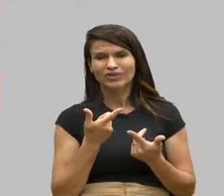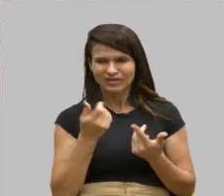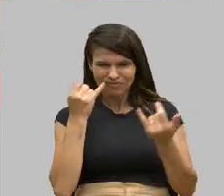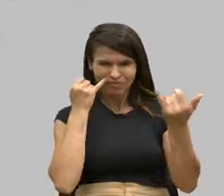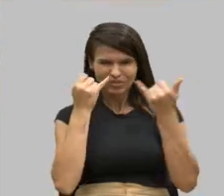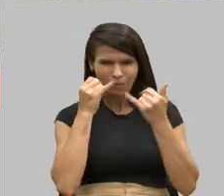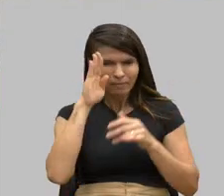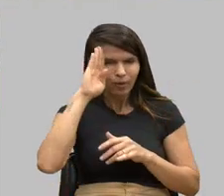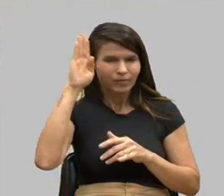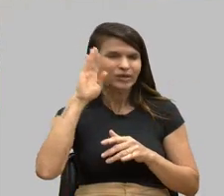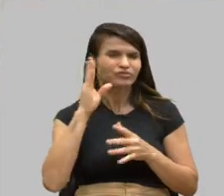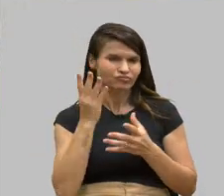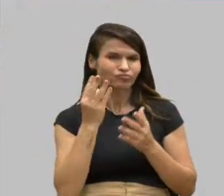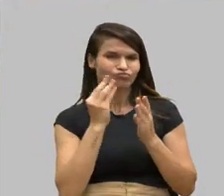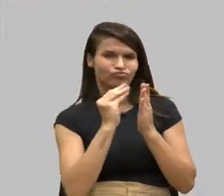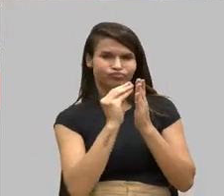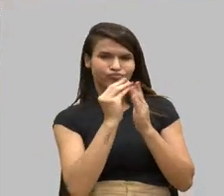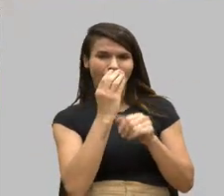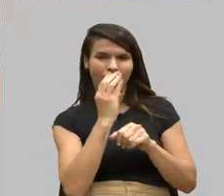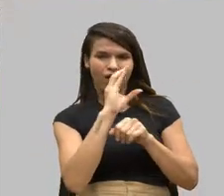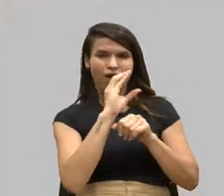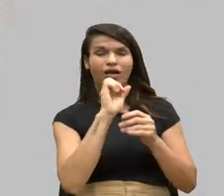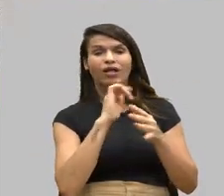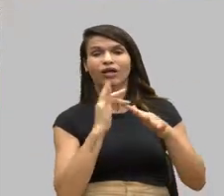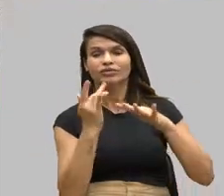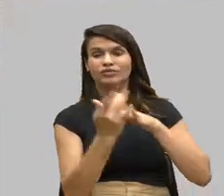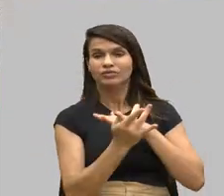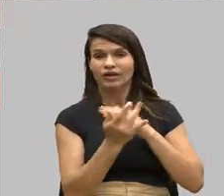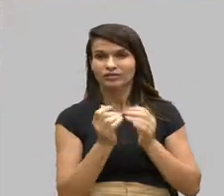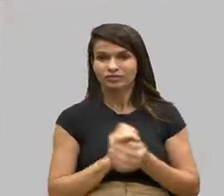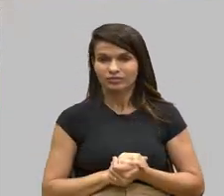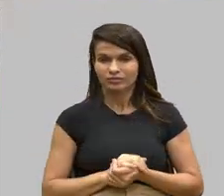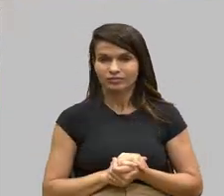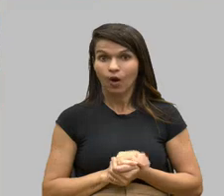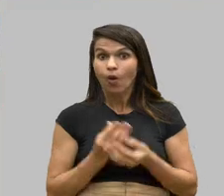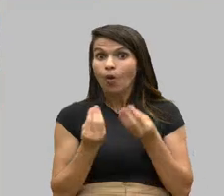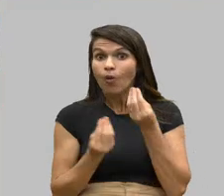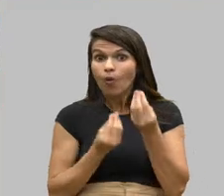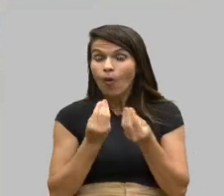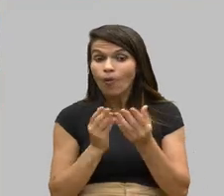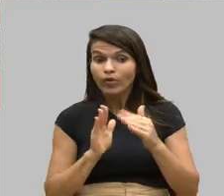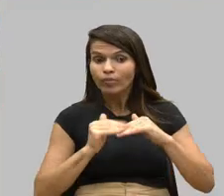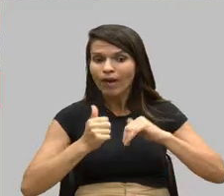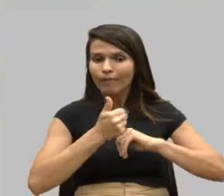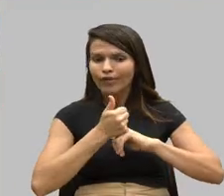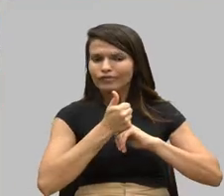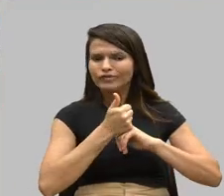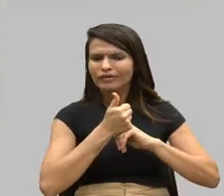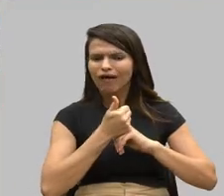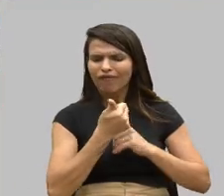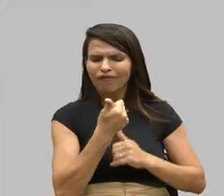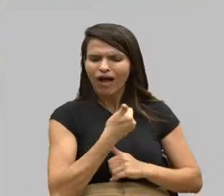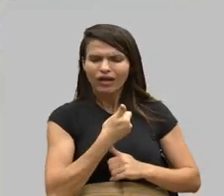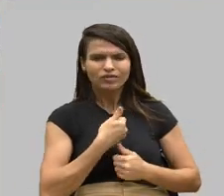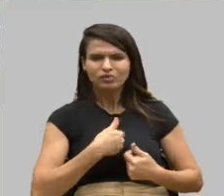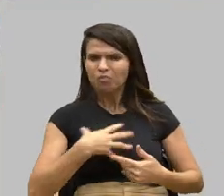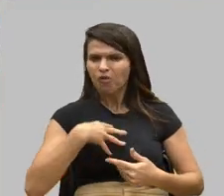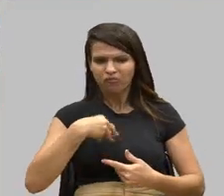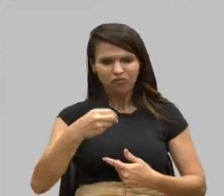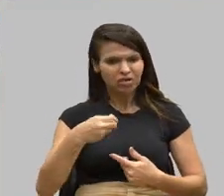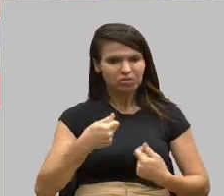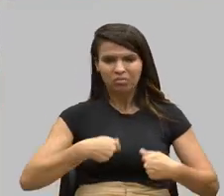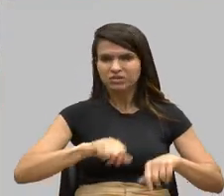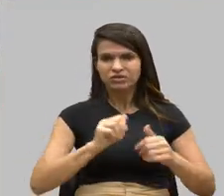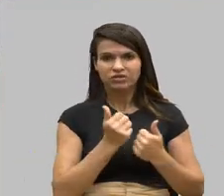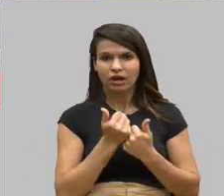Agora, como que uma profissional fala que o meu filho, que ela mal conhece, não precisa de apoio? Então,